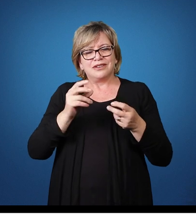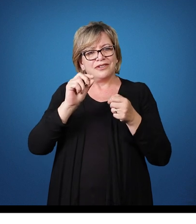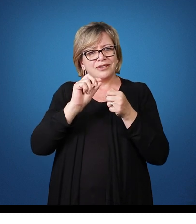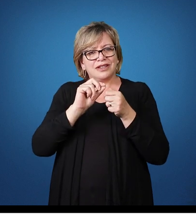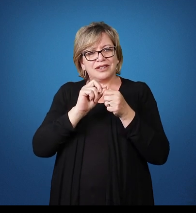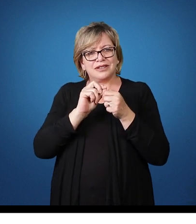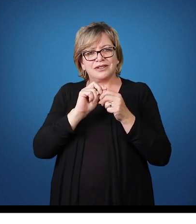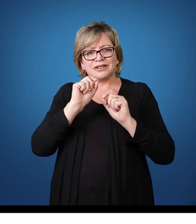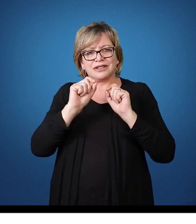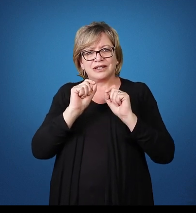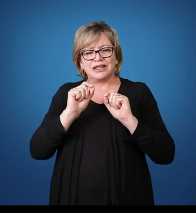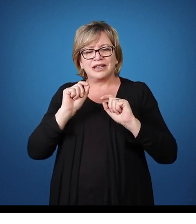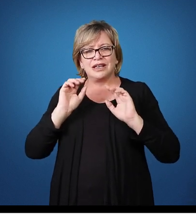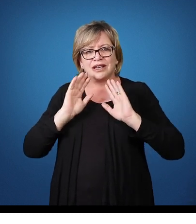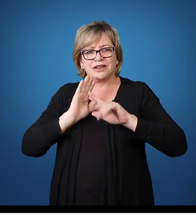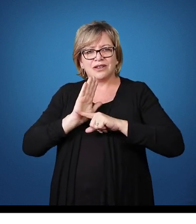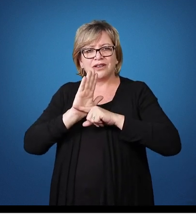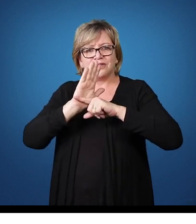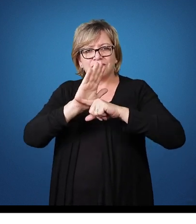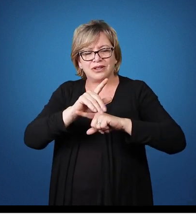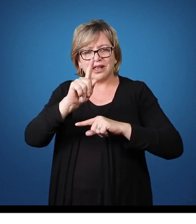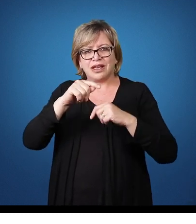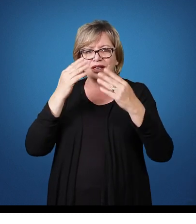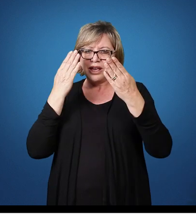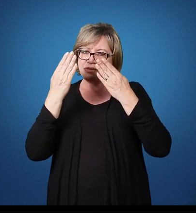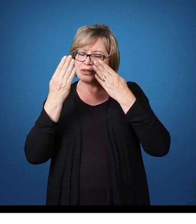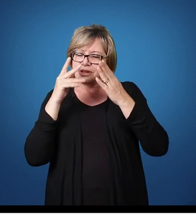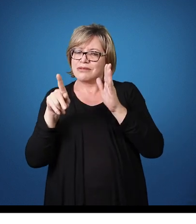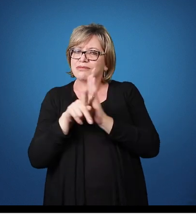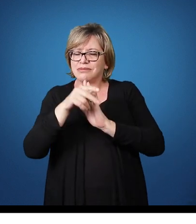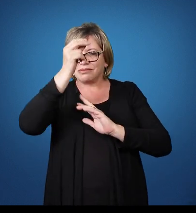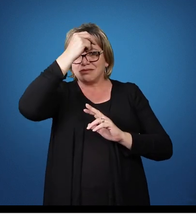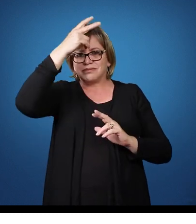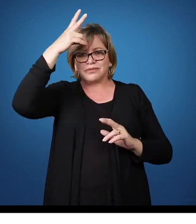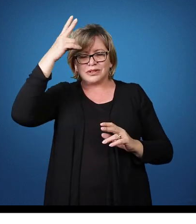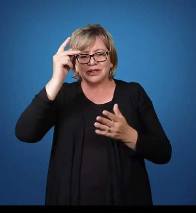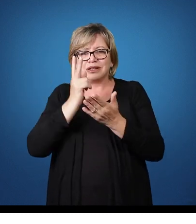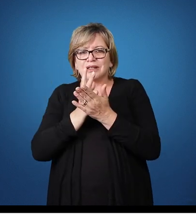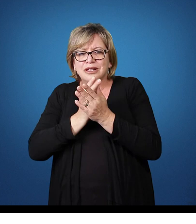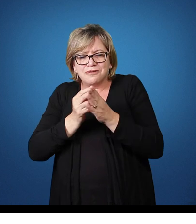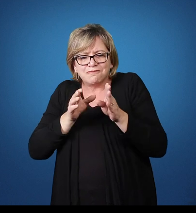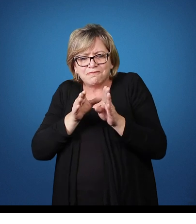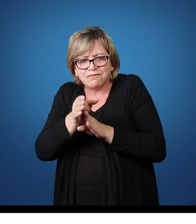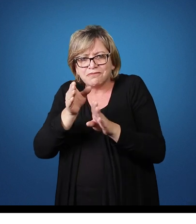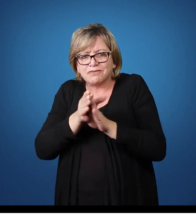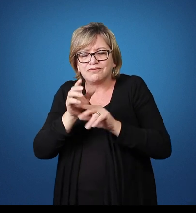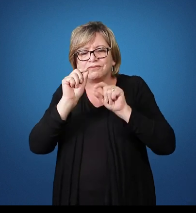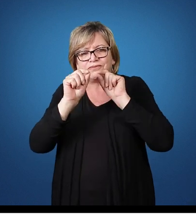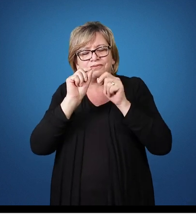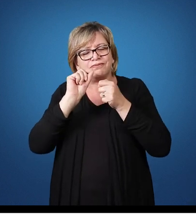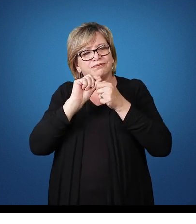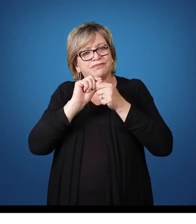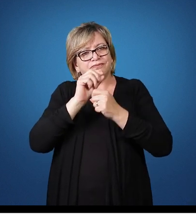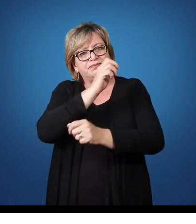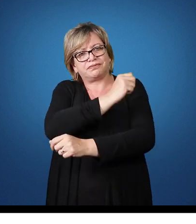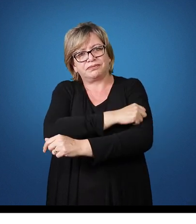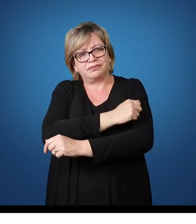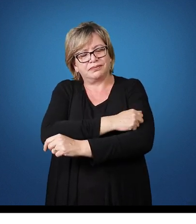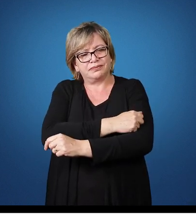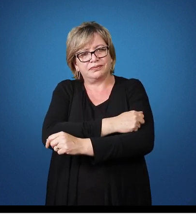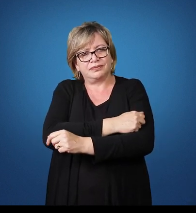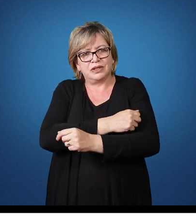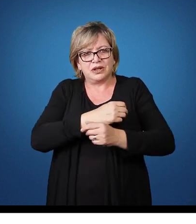Quem nos auxiliou Foi a psicóloga do município Que deu algumas dicas Do que ser trabalhado com essa criança